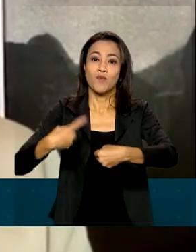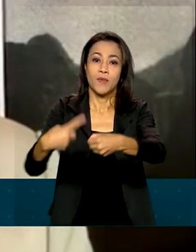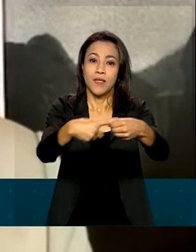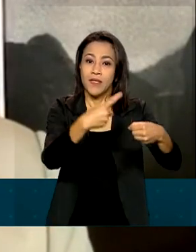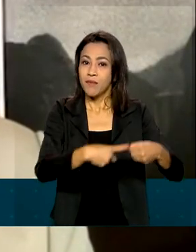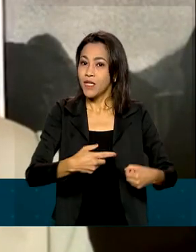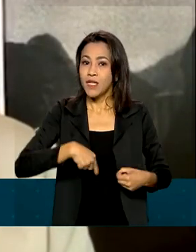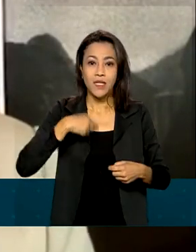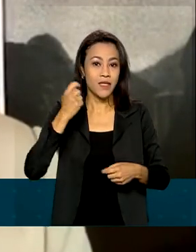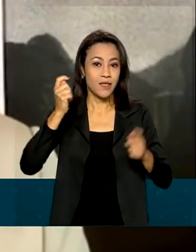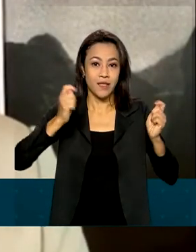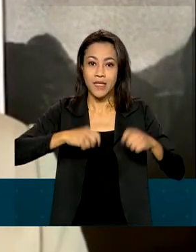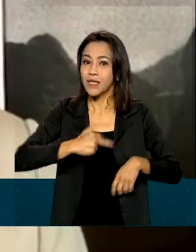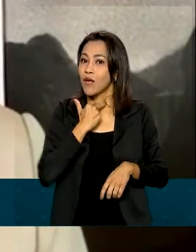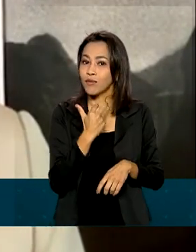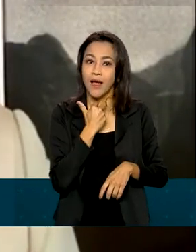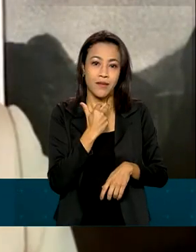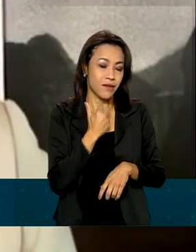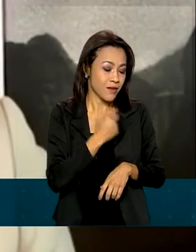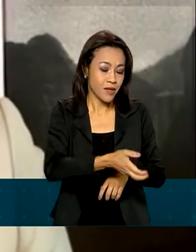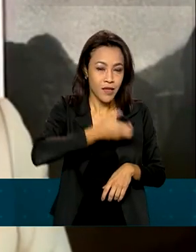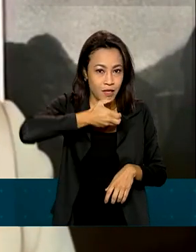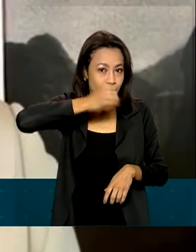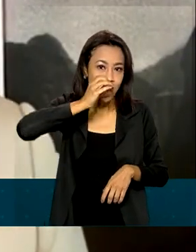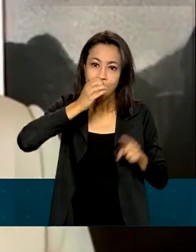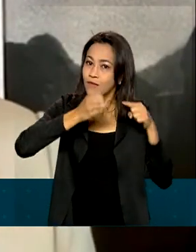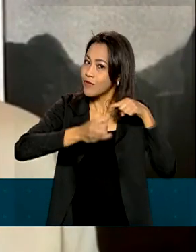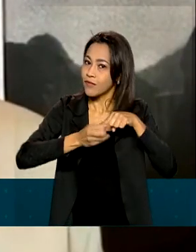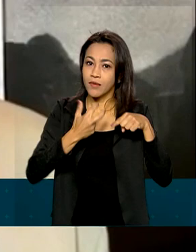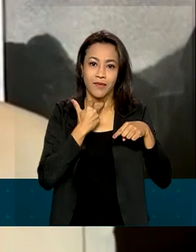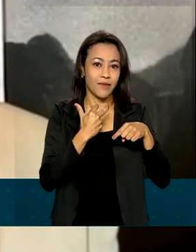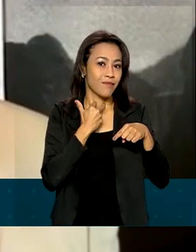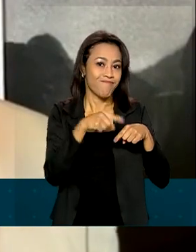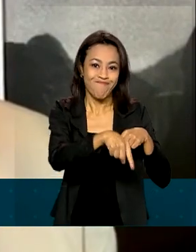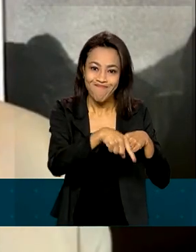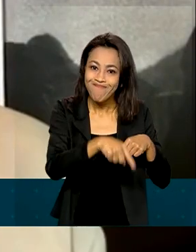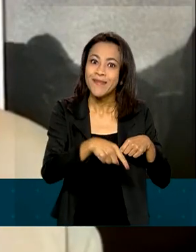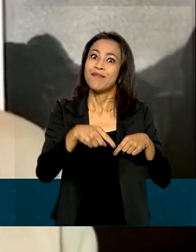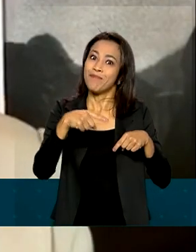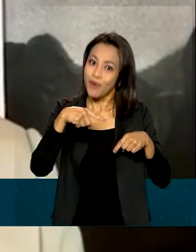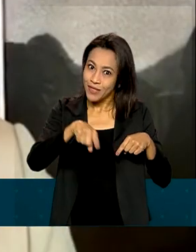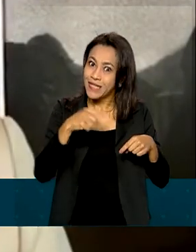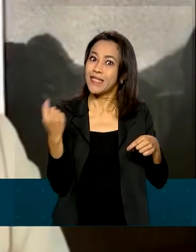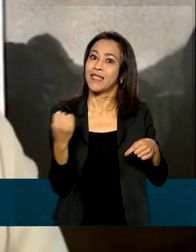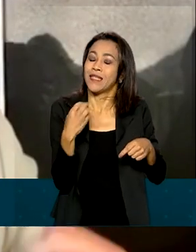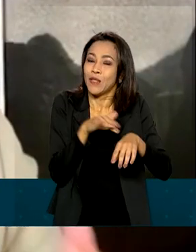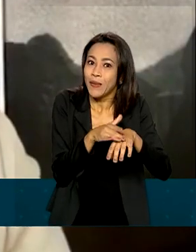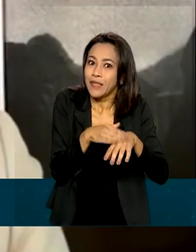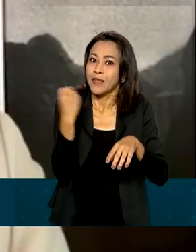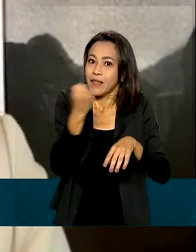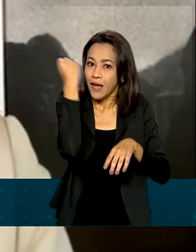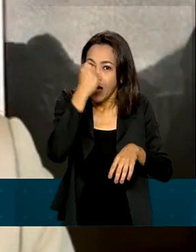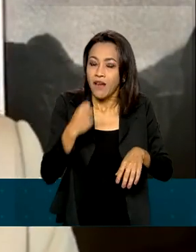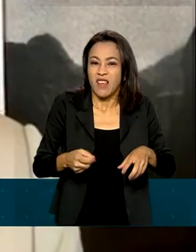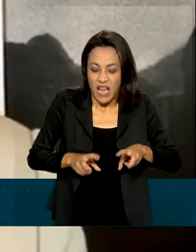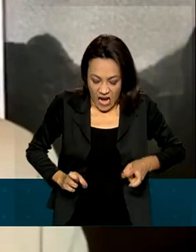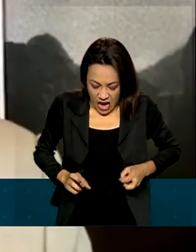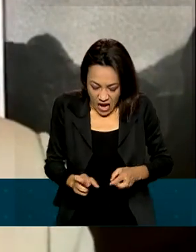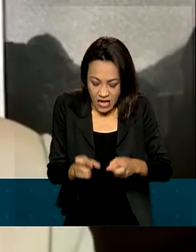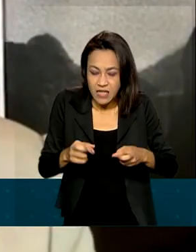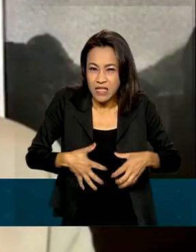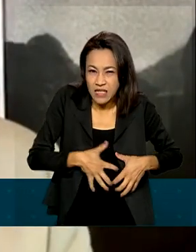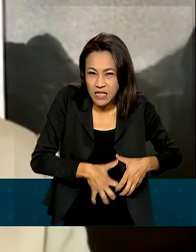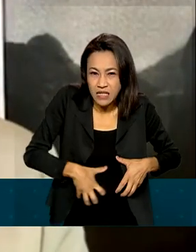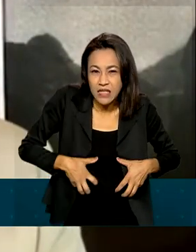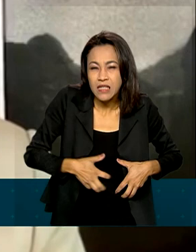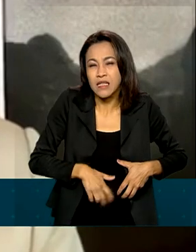especial com substâncias associadas ao surgimento de doenças graves, tais como câncer, distúrbios gastrointestinais,